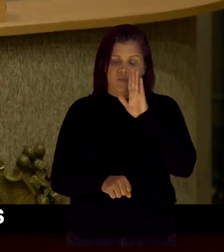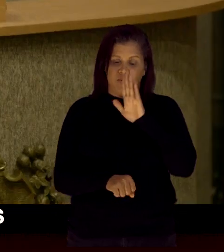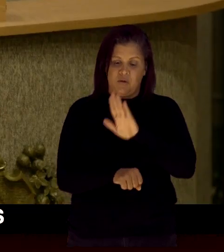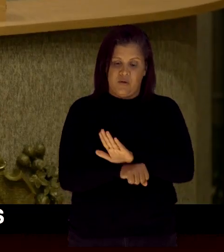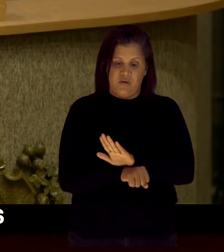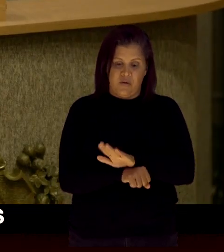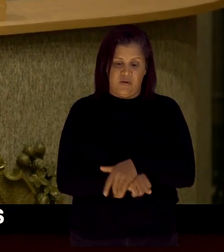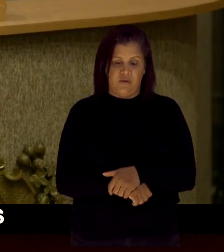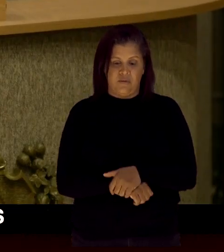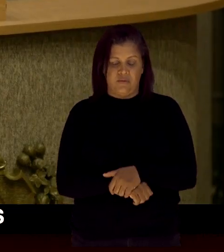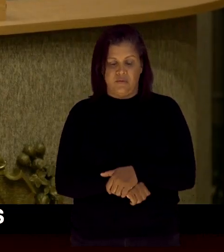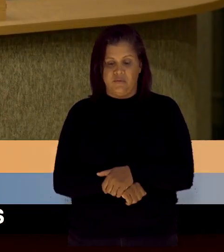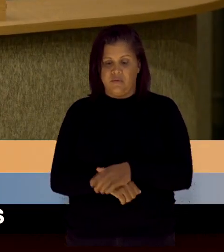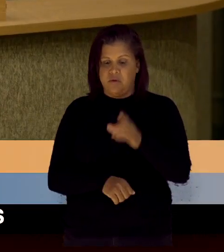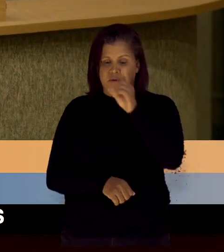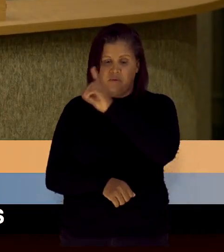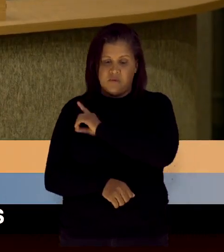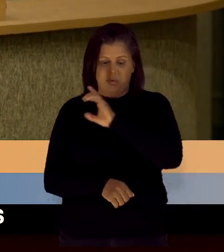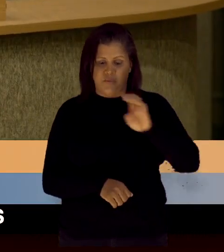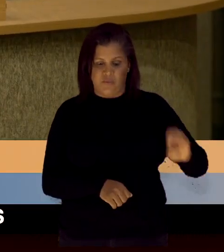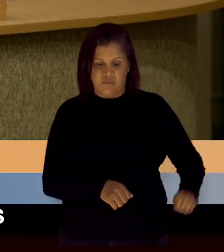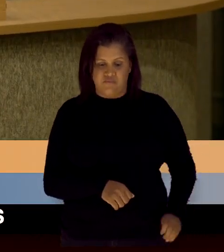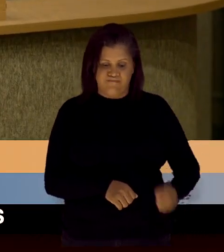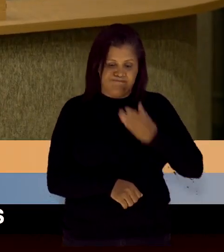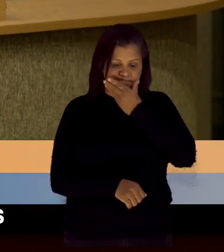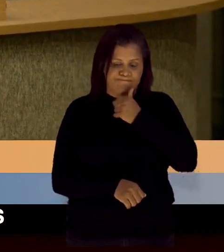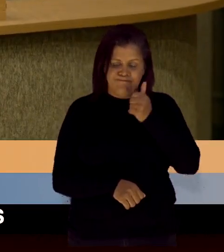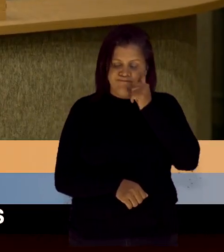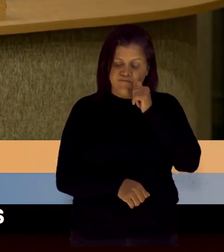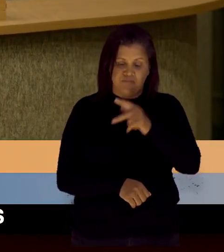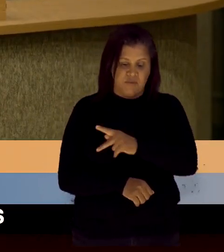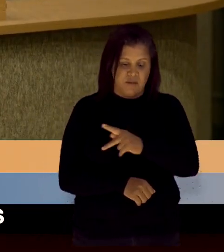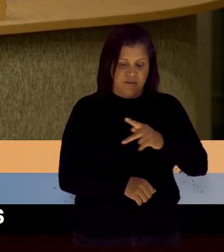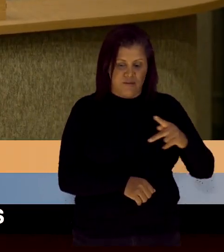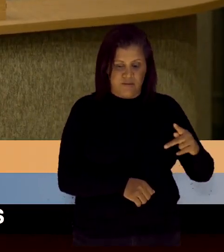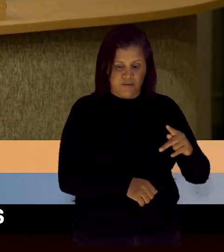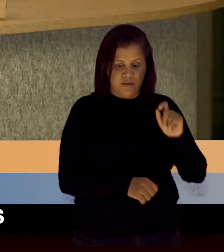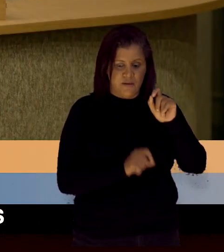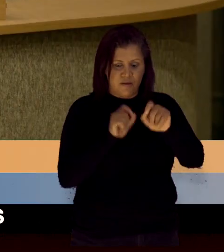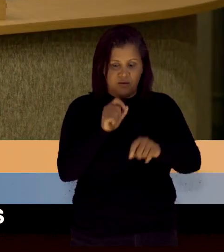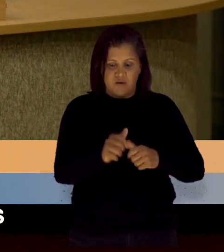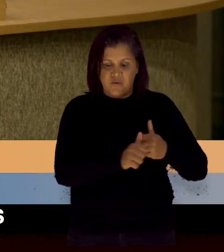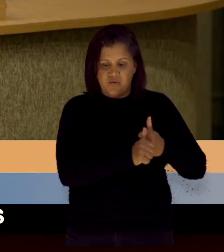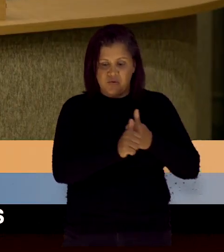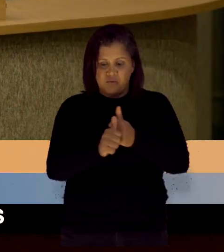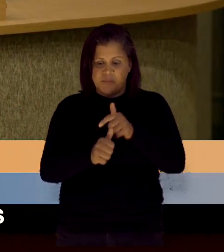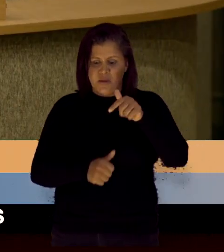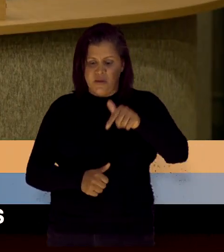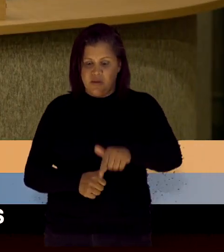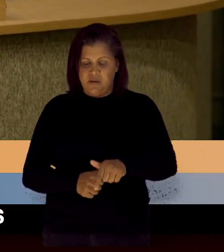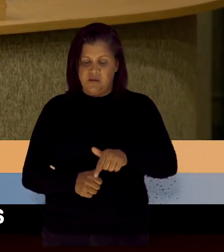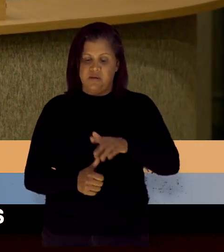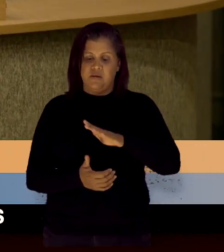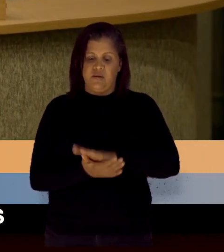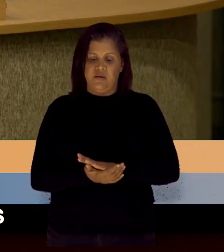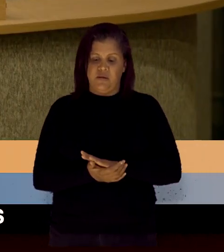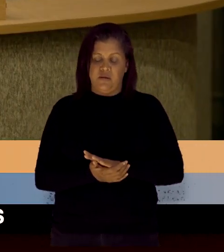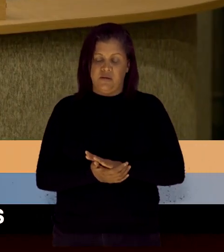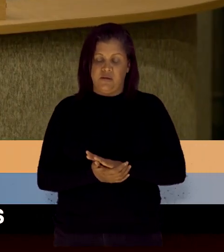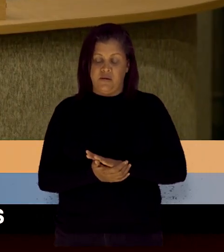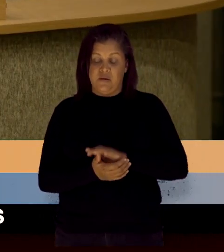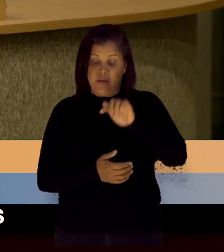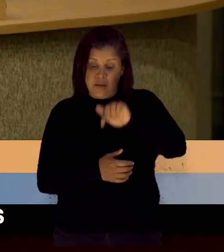Os deputados, deputadas, presidente, a quem nos acompanha aqui dentro e fora